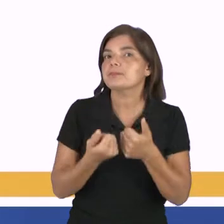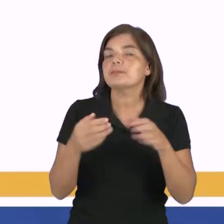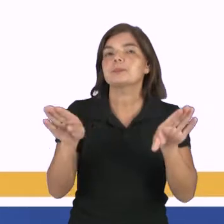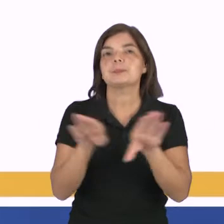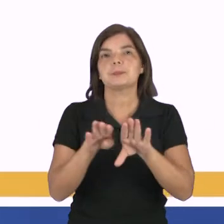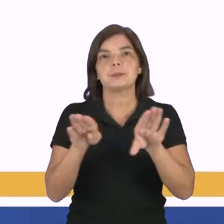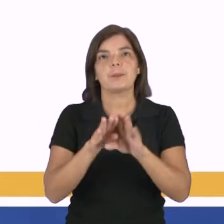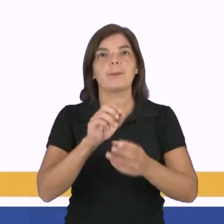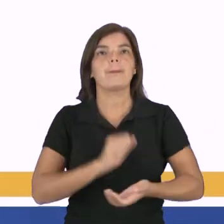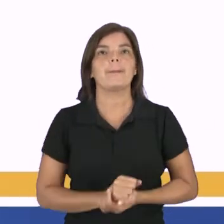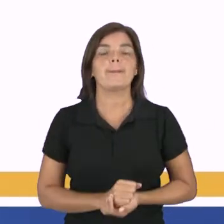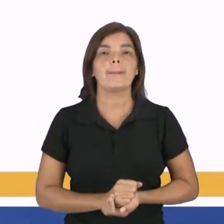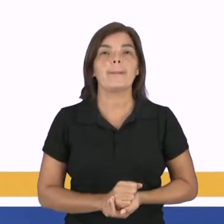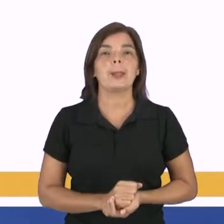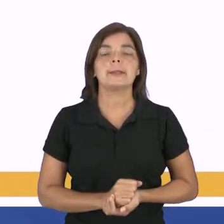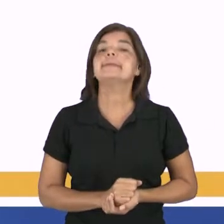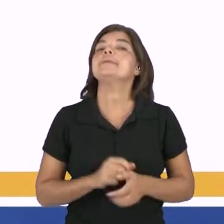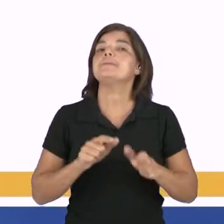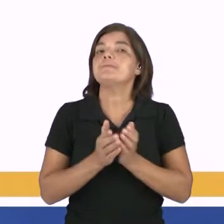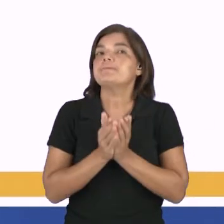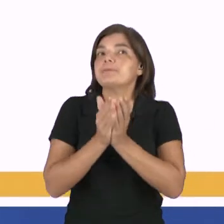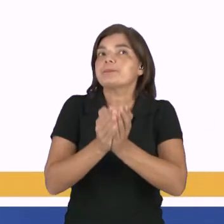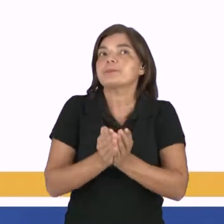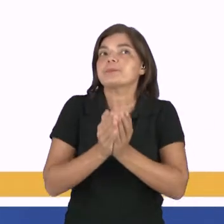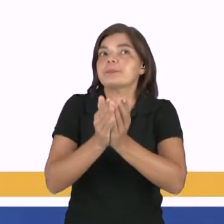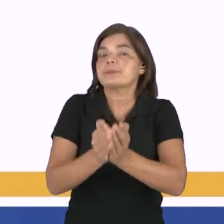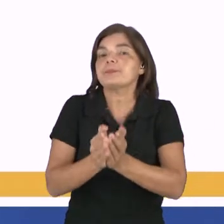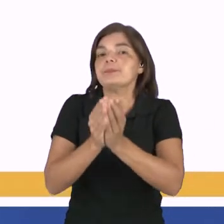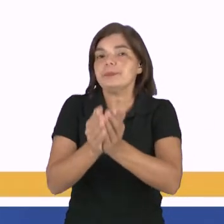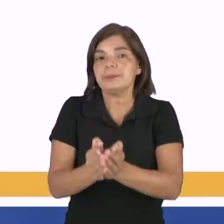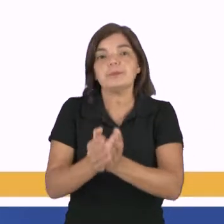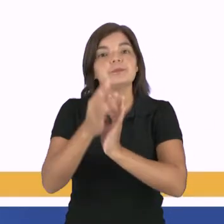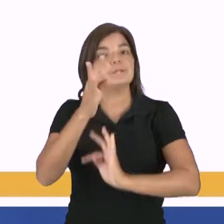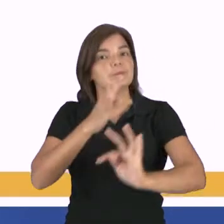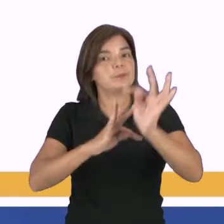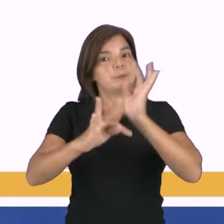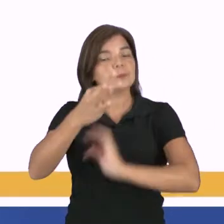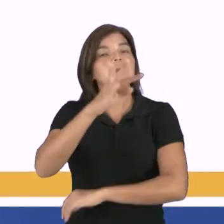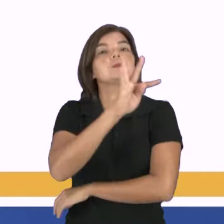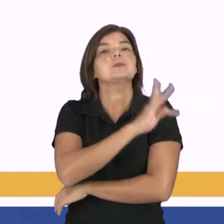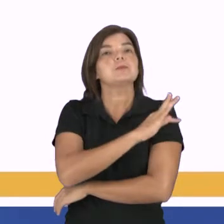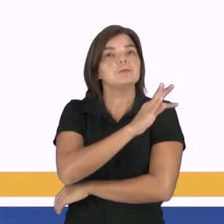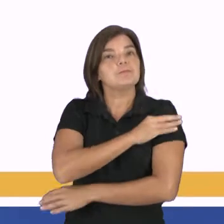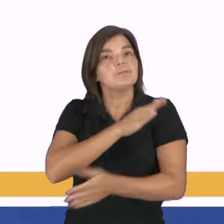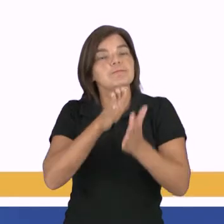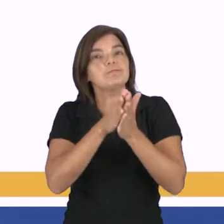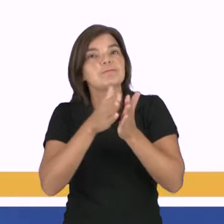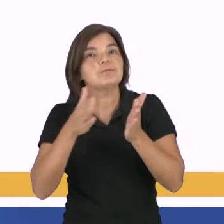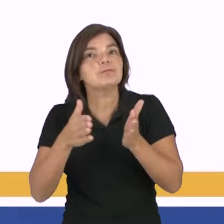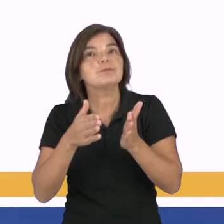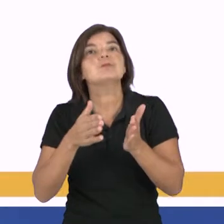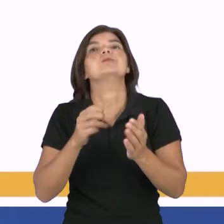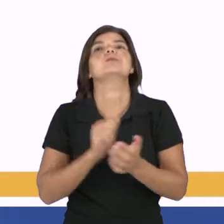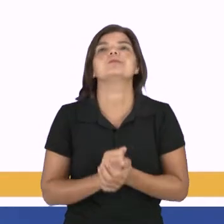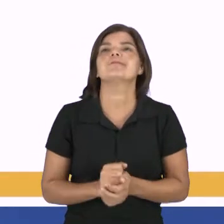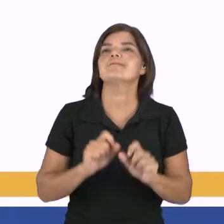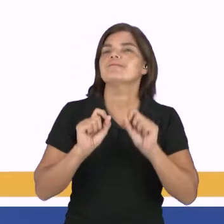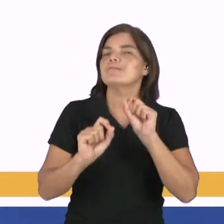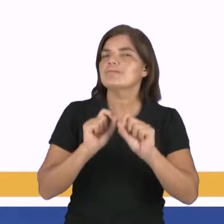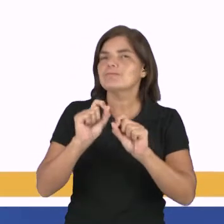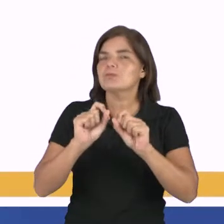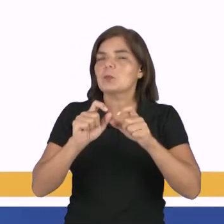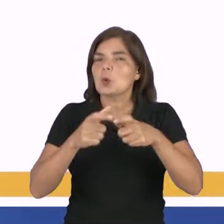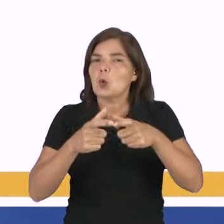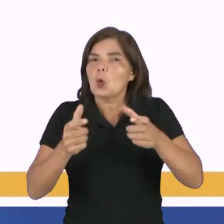Também, as grandes navegações, as técnicas usadas nesse período, permitiram